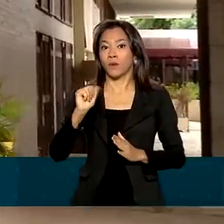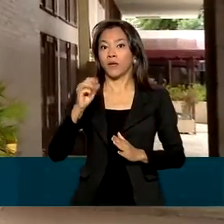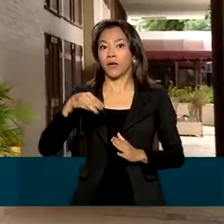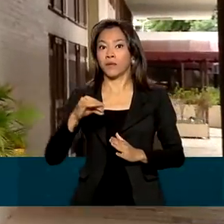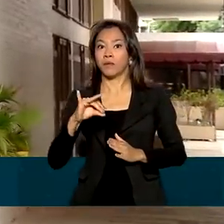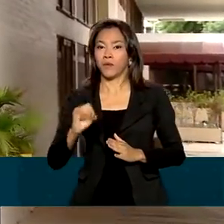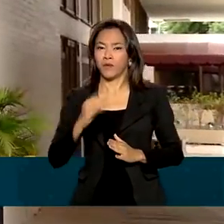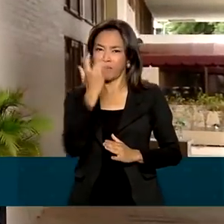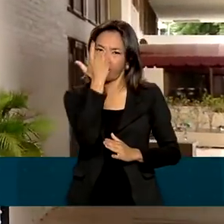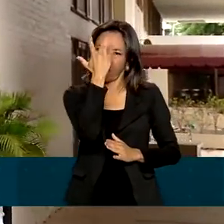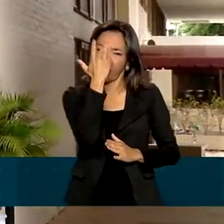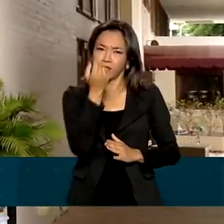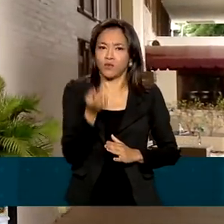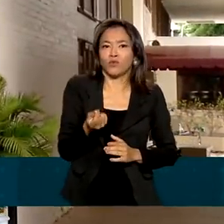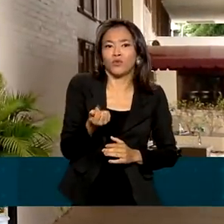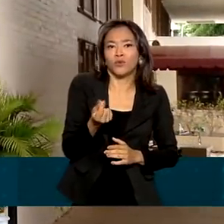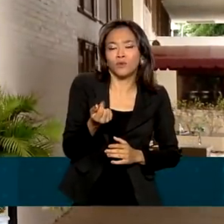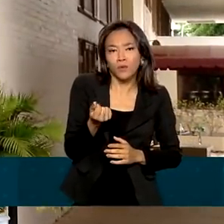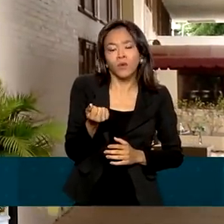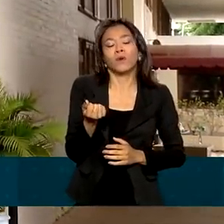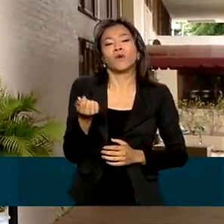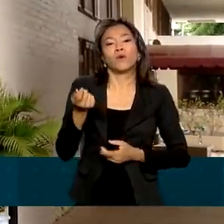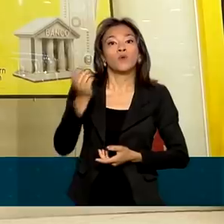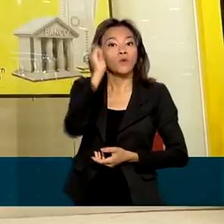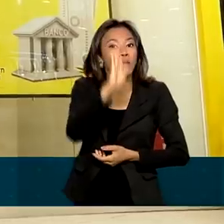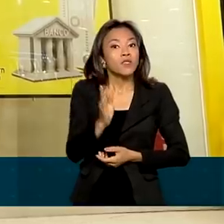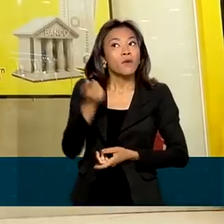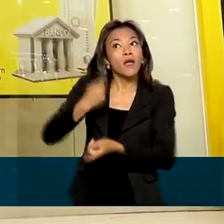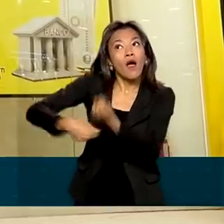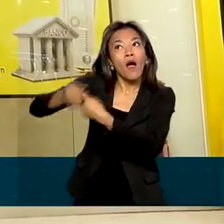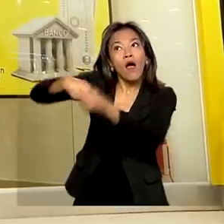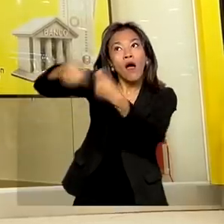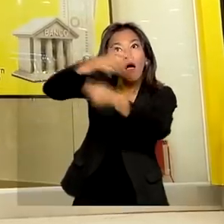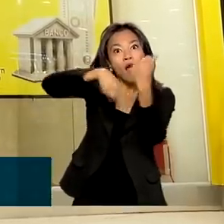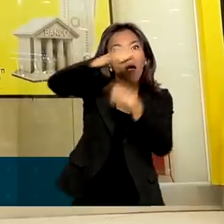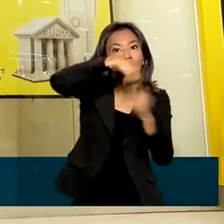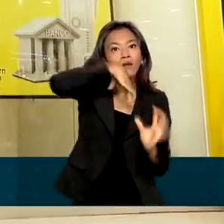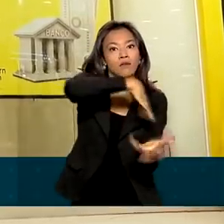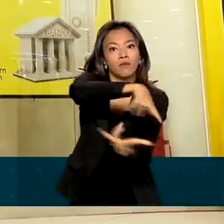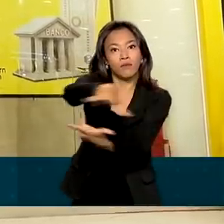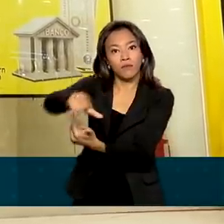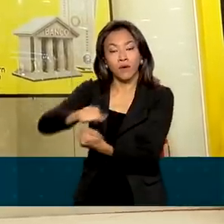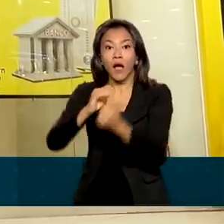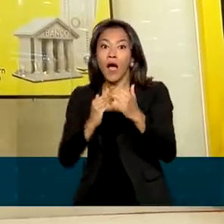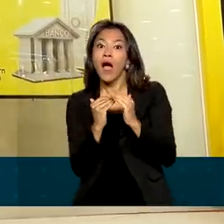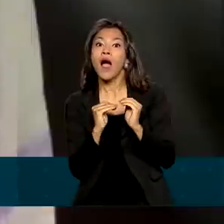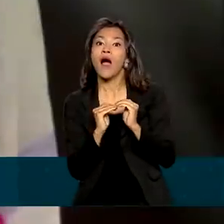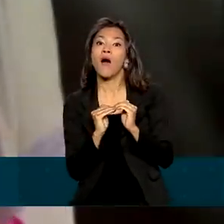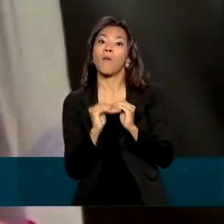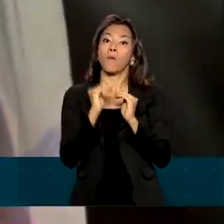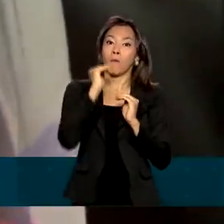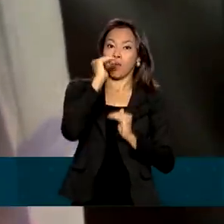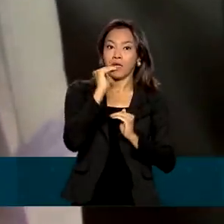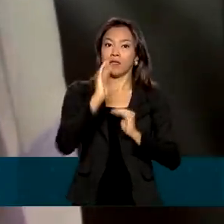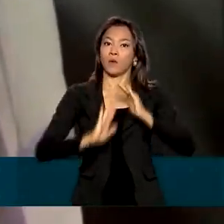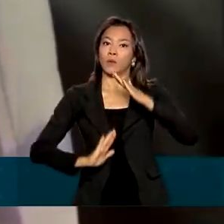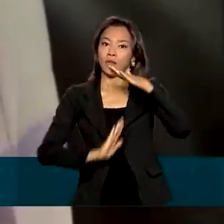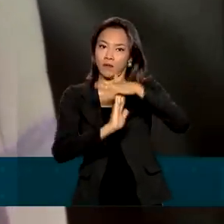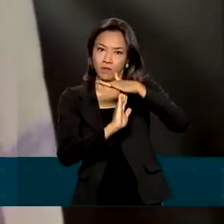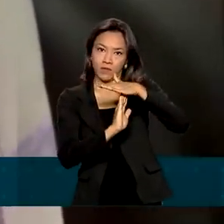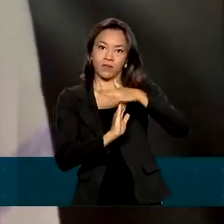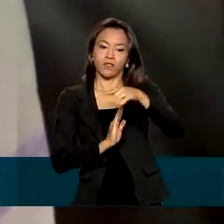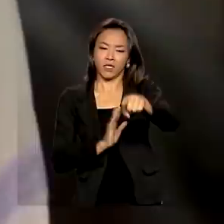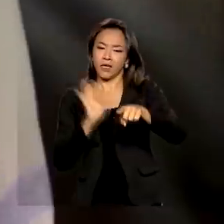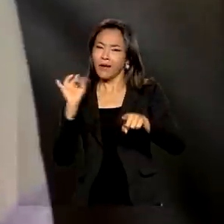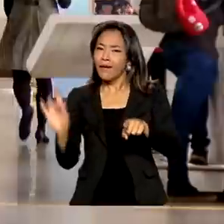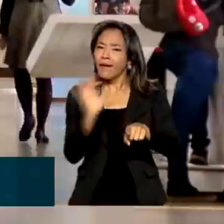de moeda brasileira em transações internacionais. A lei aumenta o limite de dinheiro vivo que cada passageiro pode